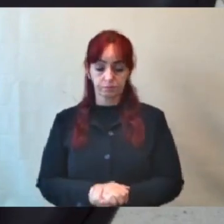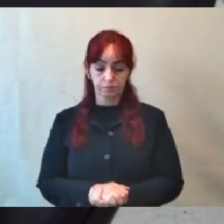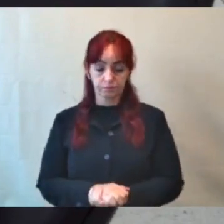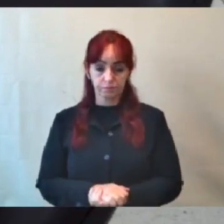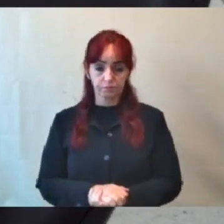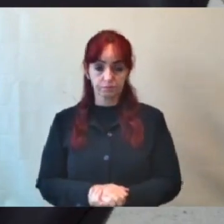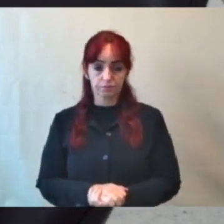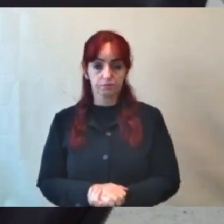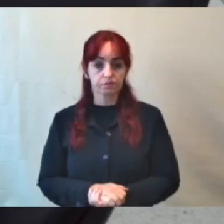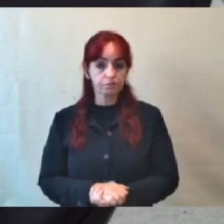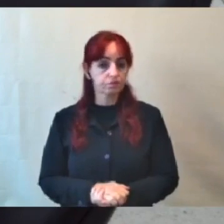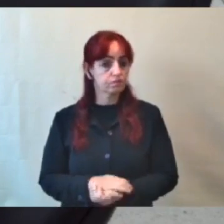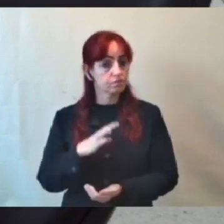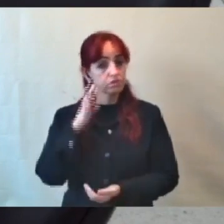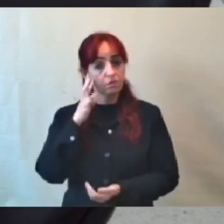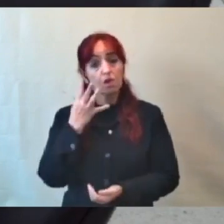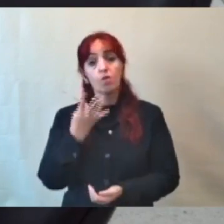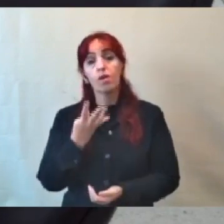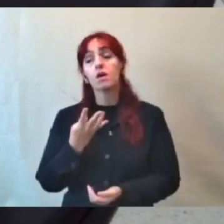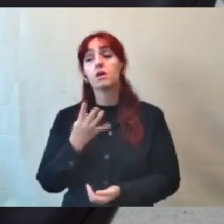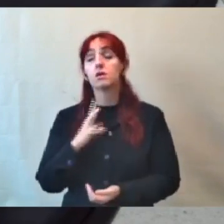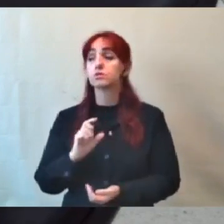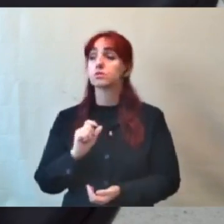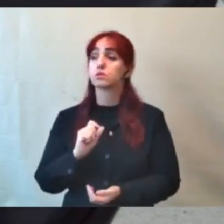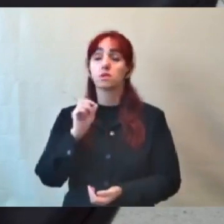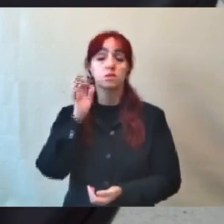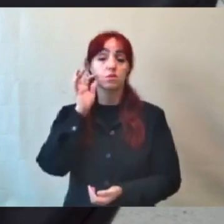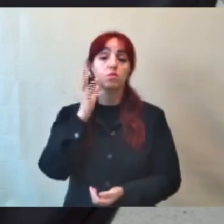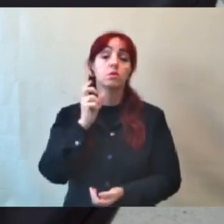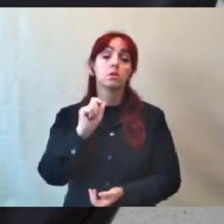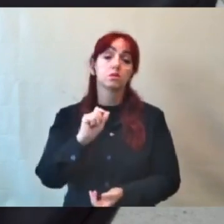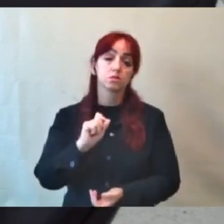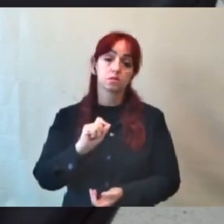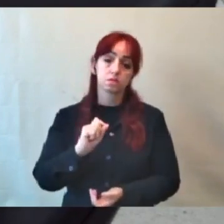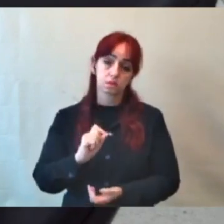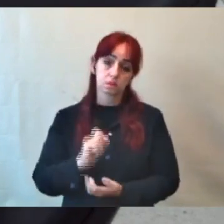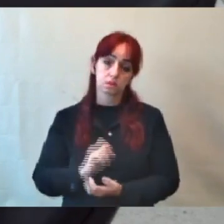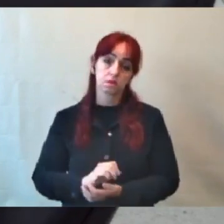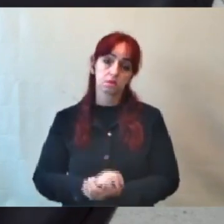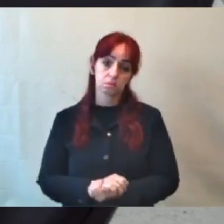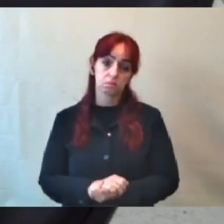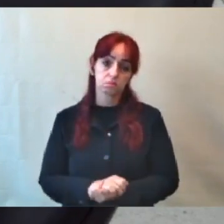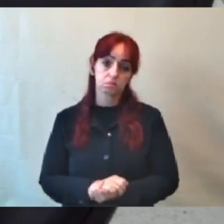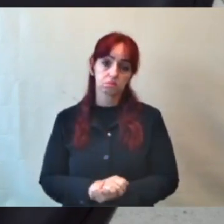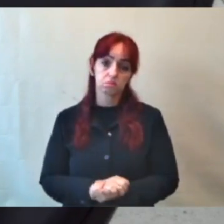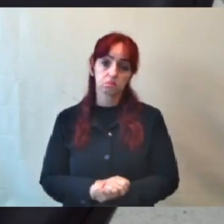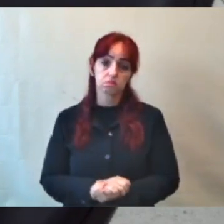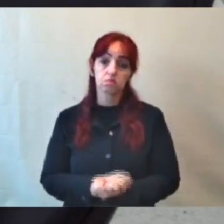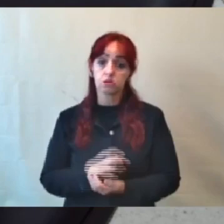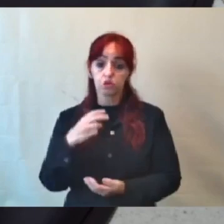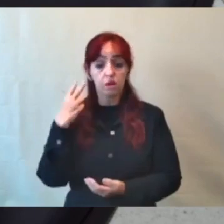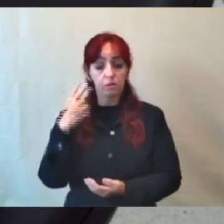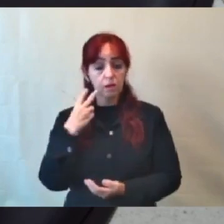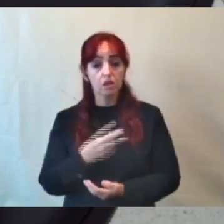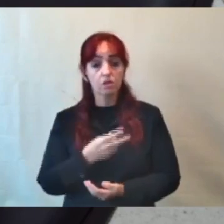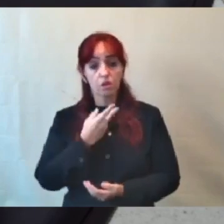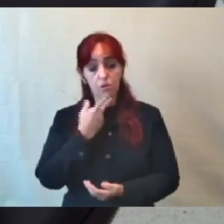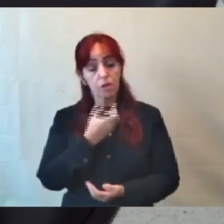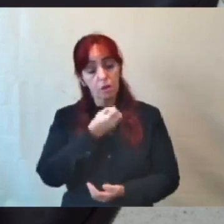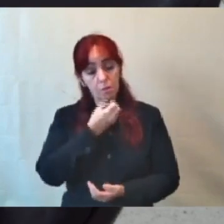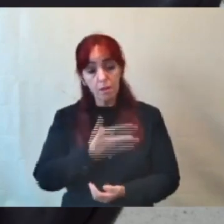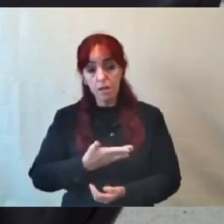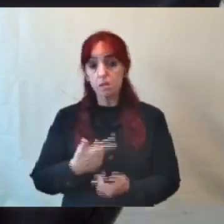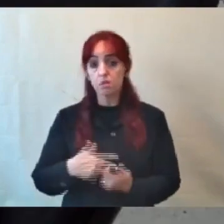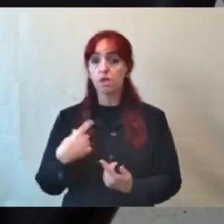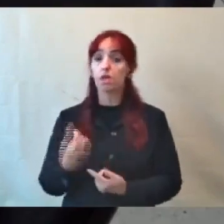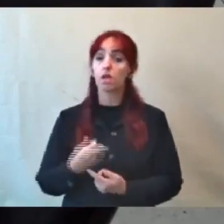eu acho que, eu acho, vereador, Vossa Excelência, colocou muito bem, nós vamos ter que usar a questão aí